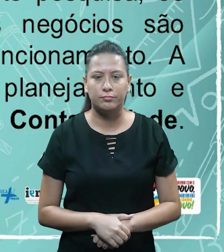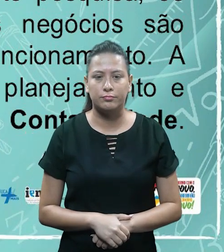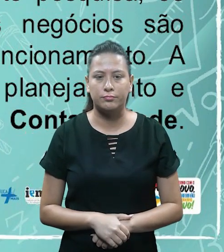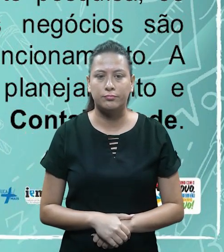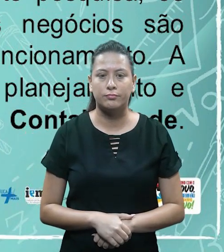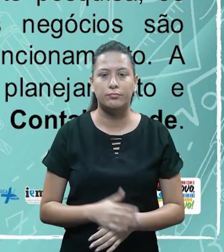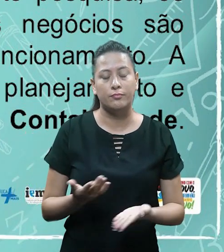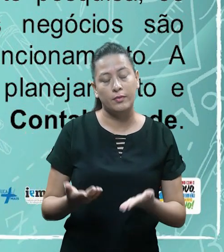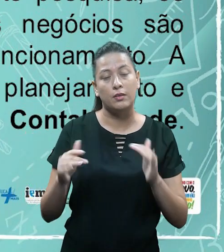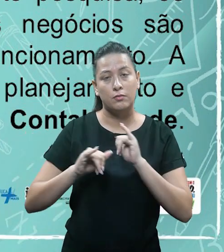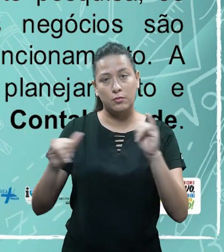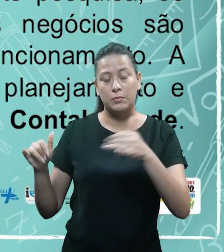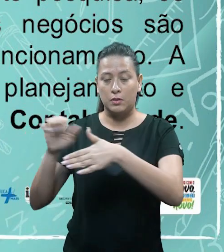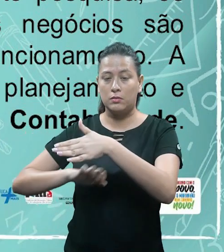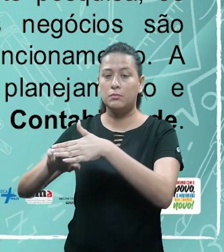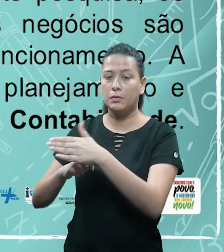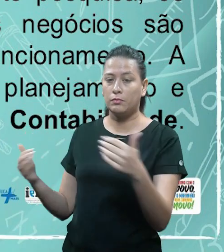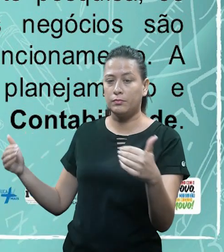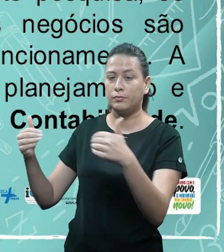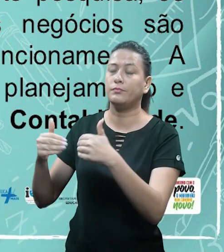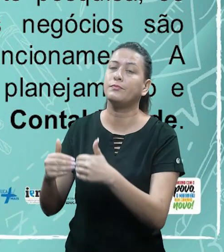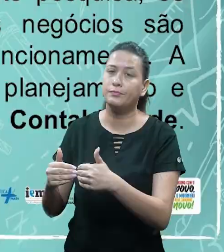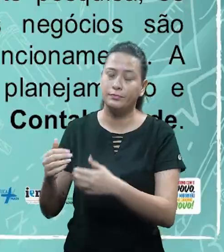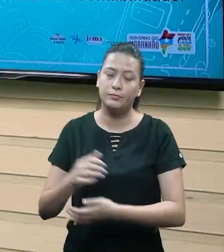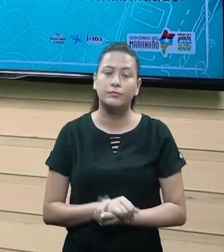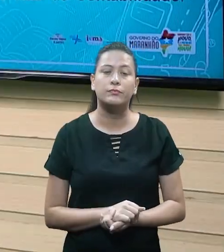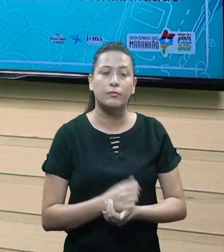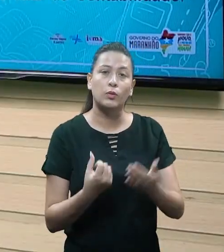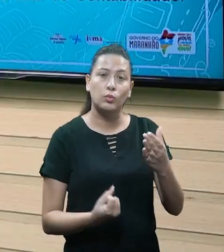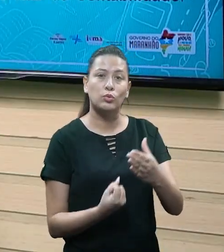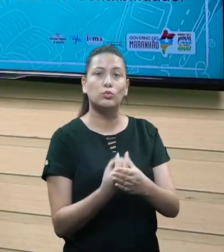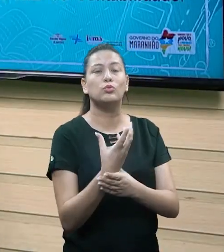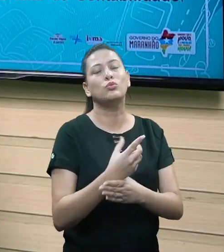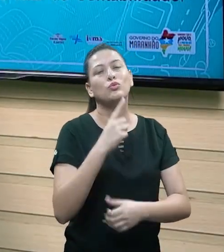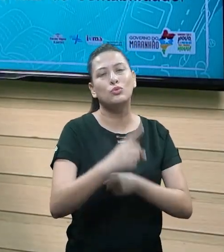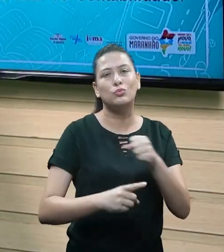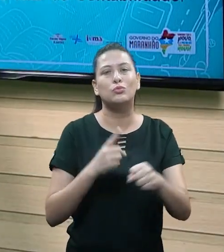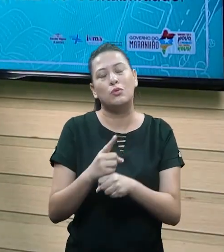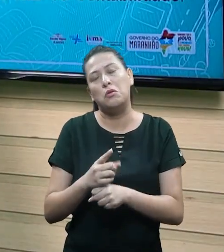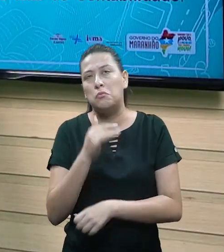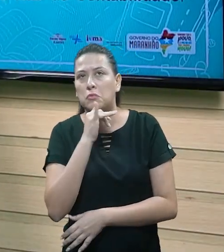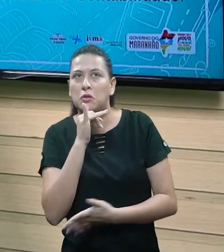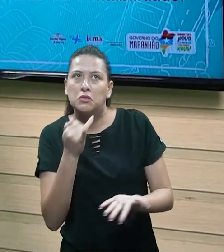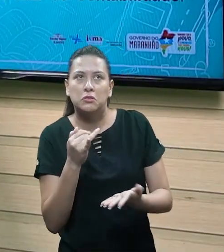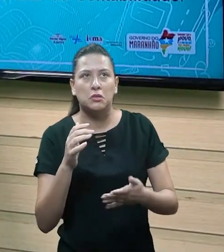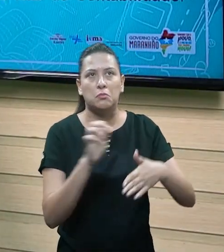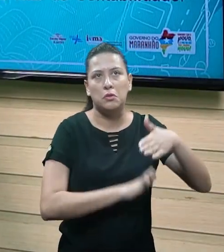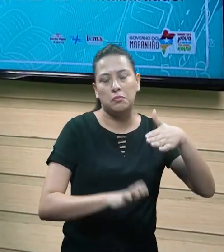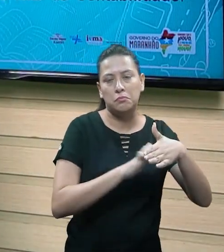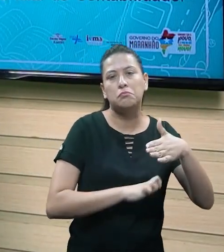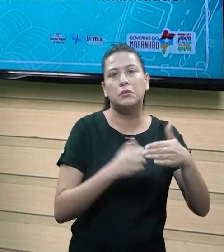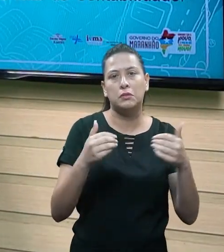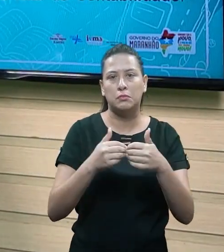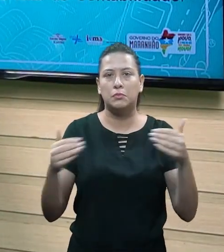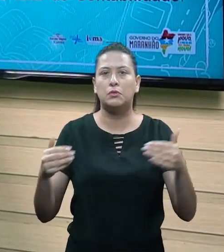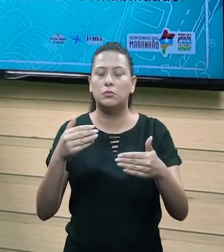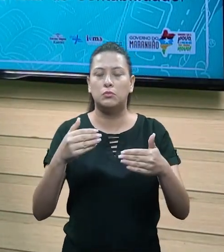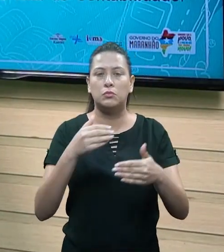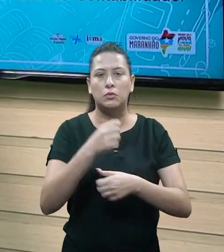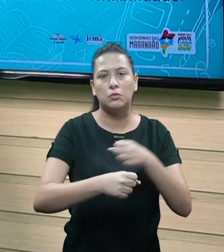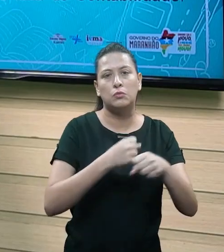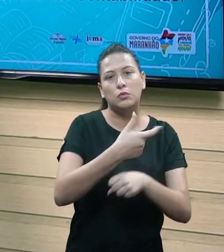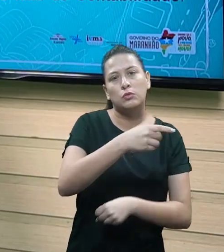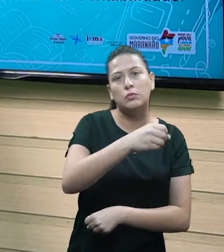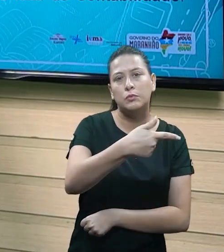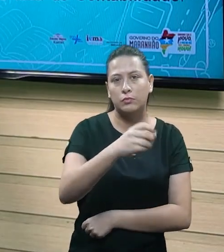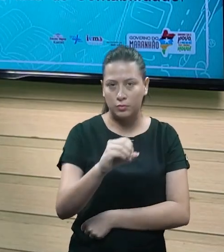índice de mortalidade das empresas no primeiro ano de vida. Ou seja, a empresa, ela foi aberta agora, vamos supor, 2020. Então, até o